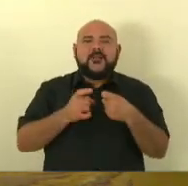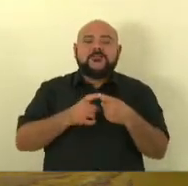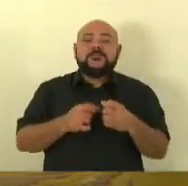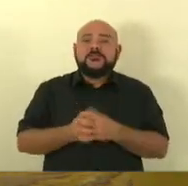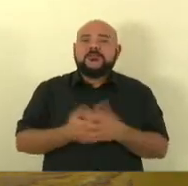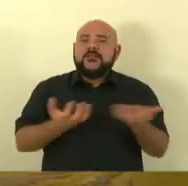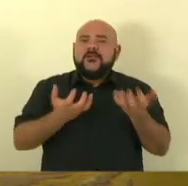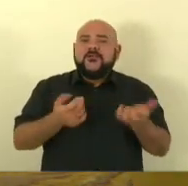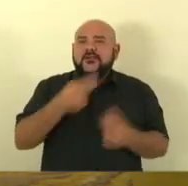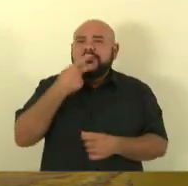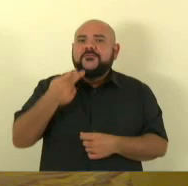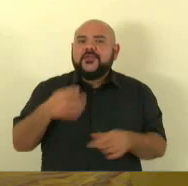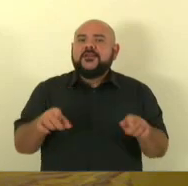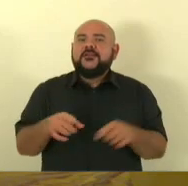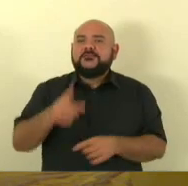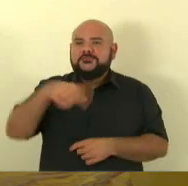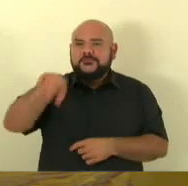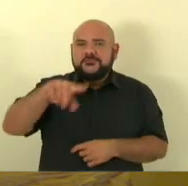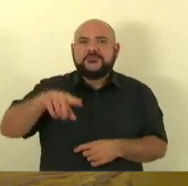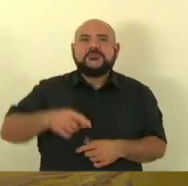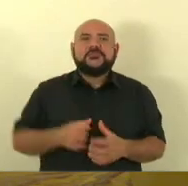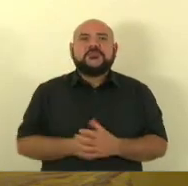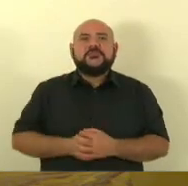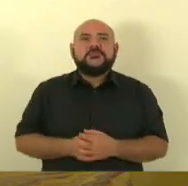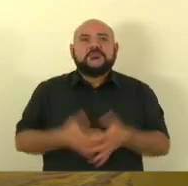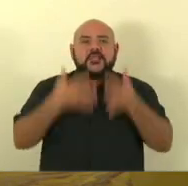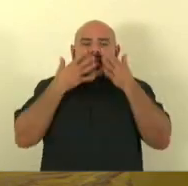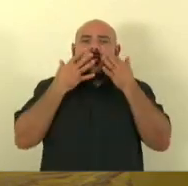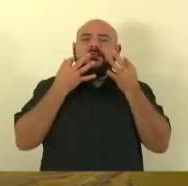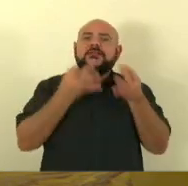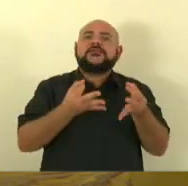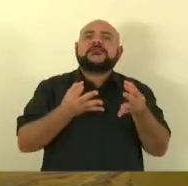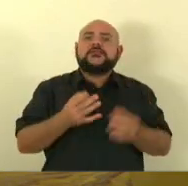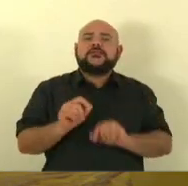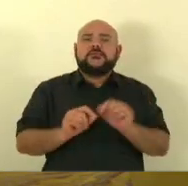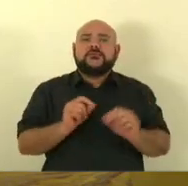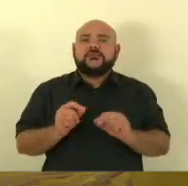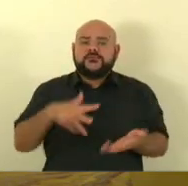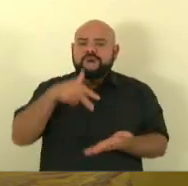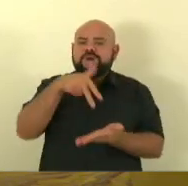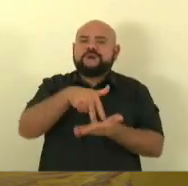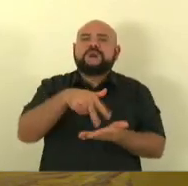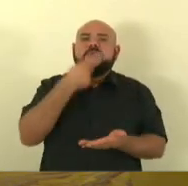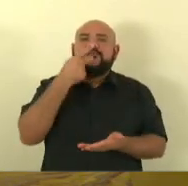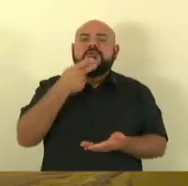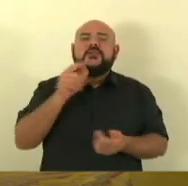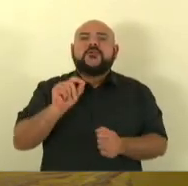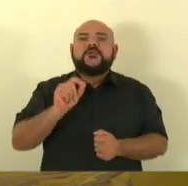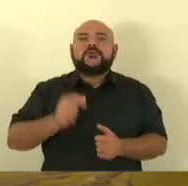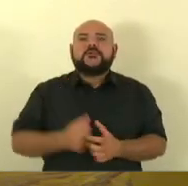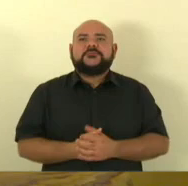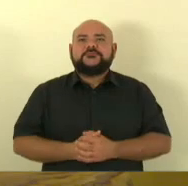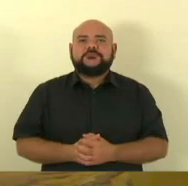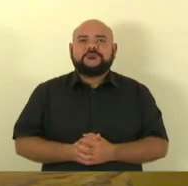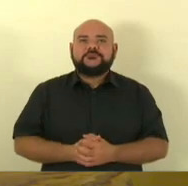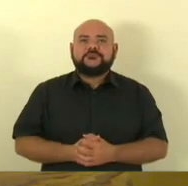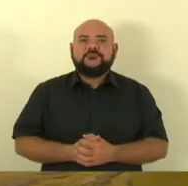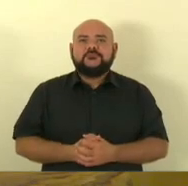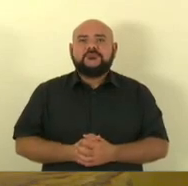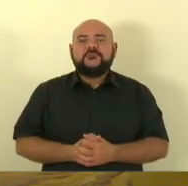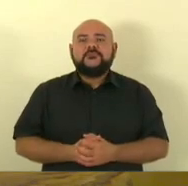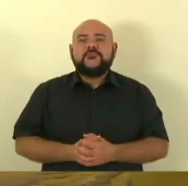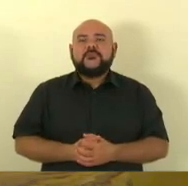dizer aqui para vocês, o que me chamou hoje a esta tribuna, senhor presidente Danilo